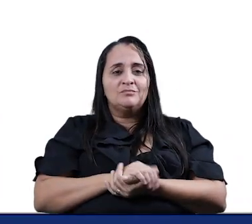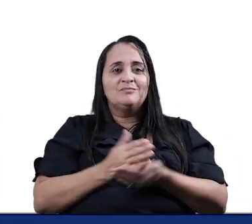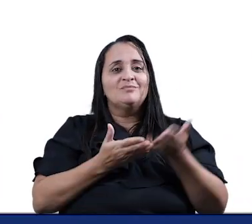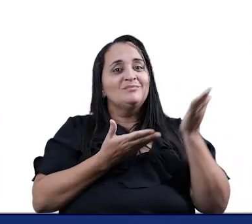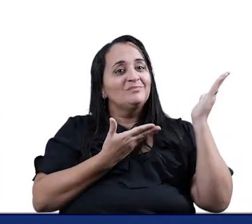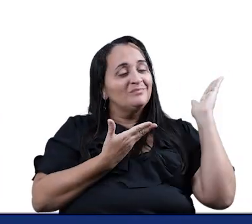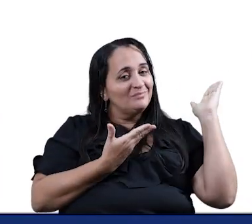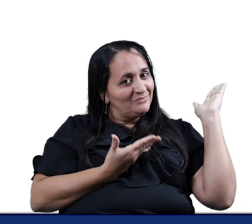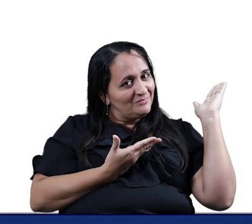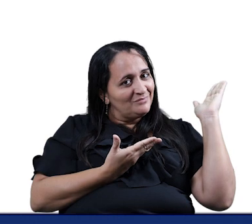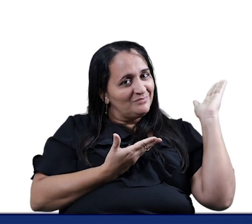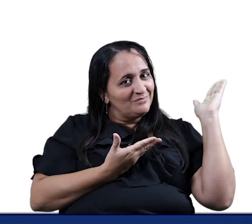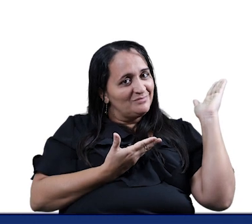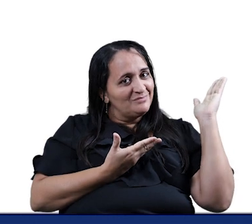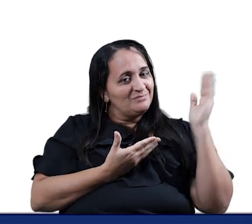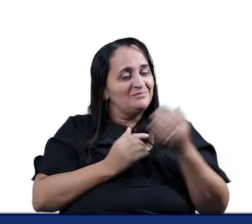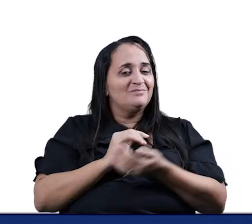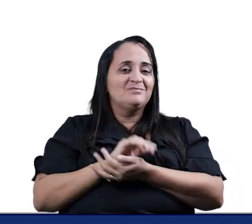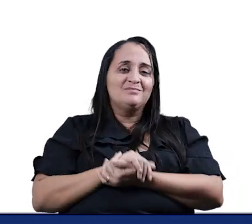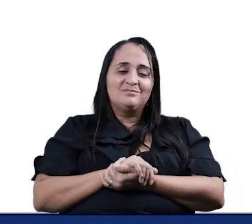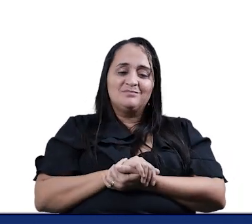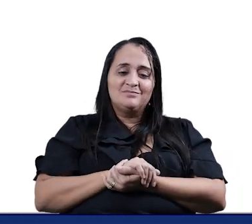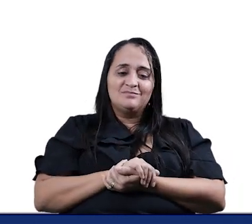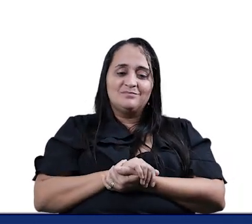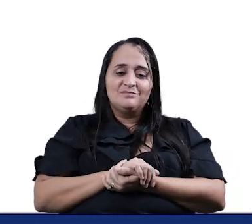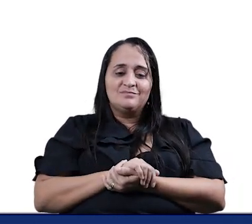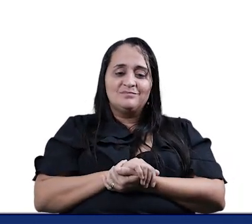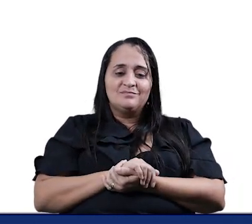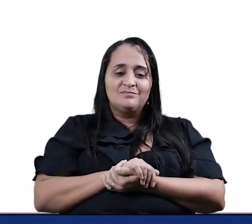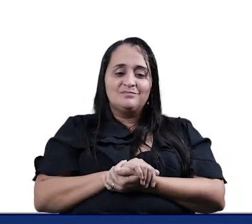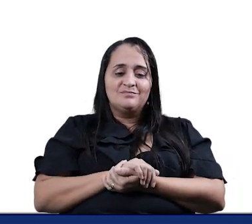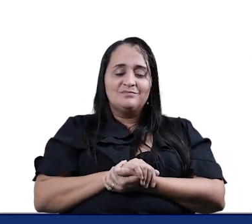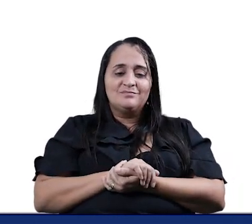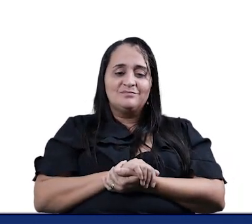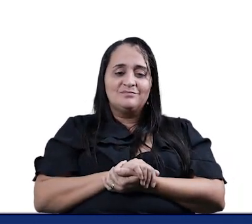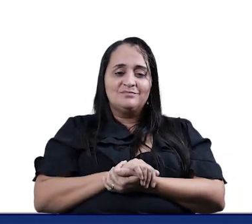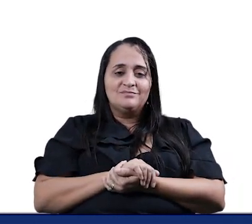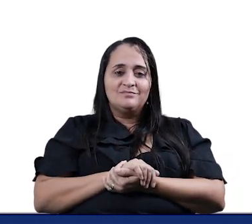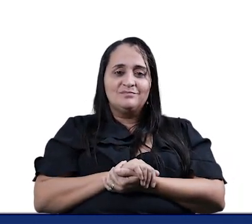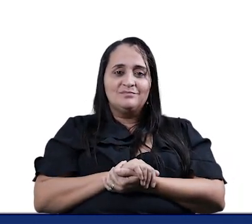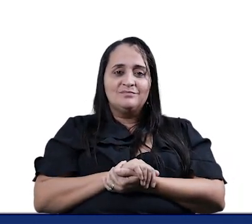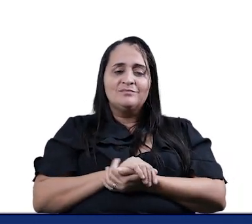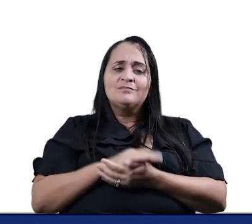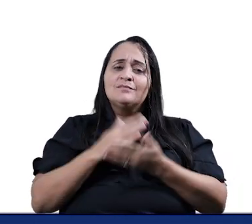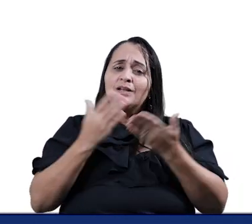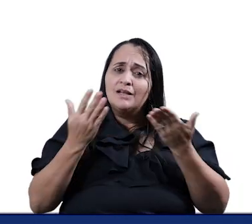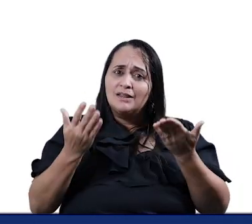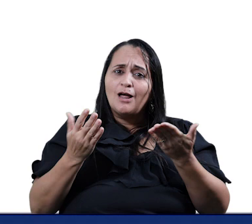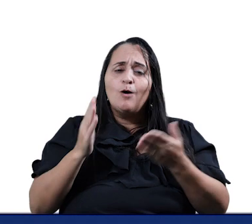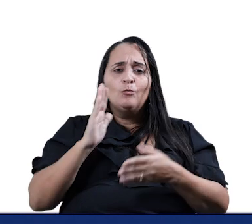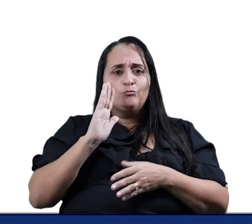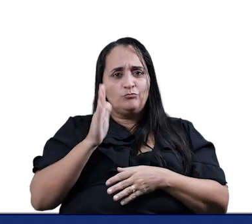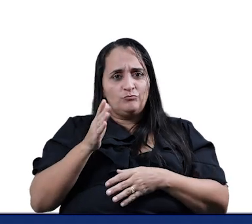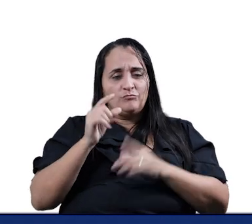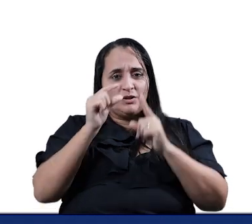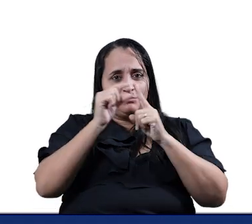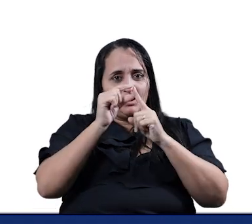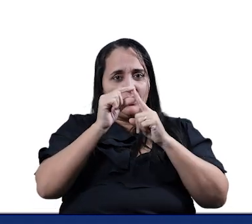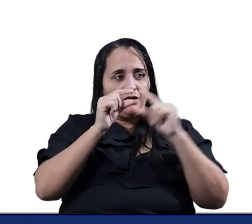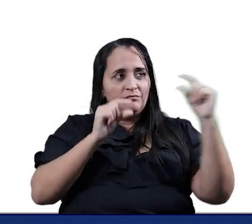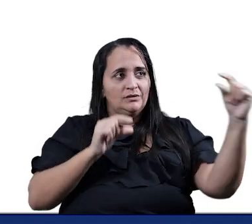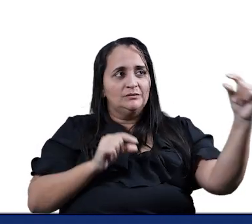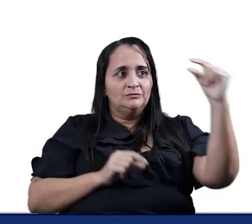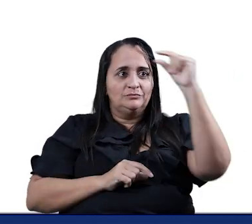Destacando mais ainda E separando Só o que rima Olha aqui Filó E só A gente separou aqui Olha